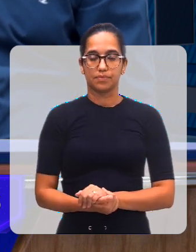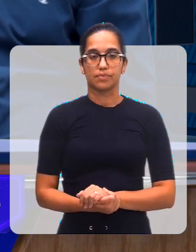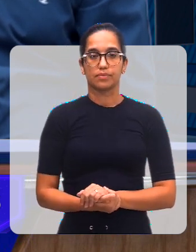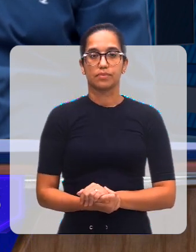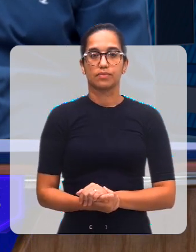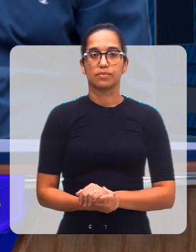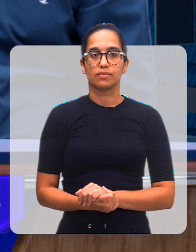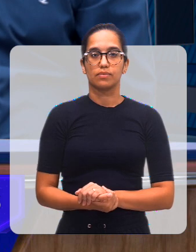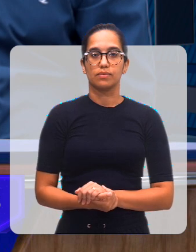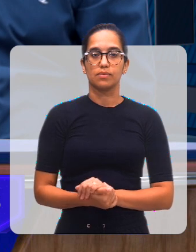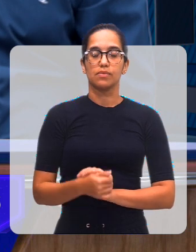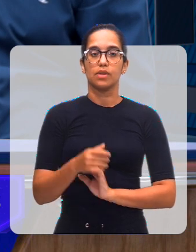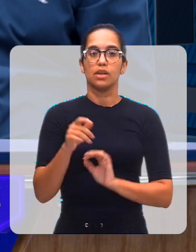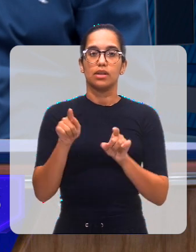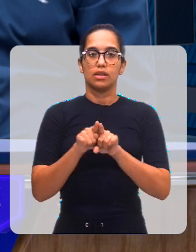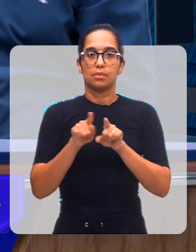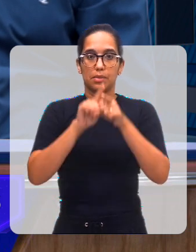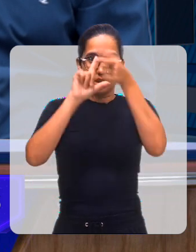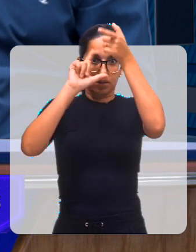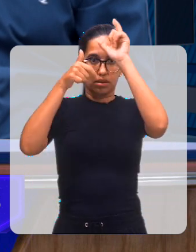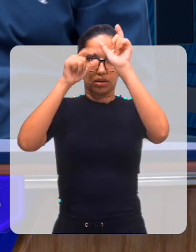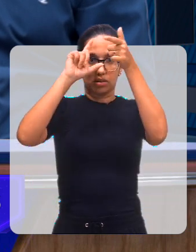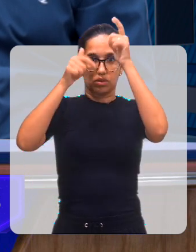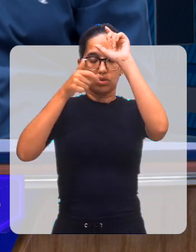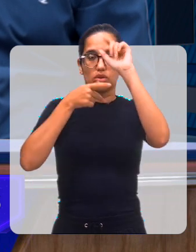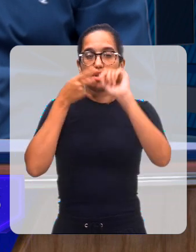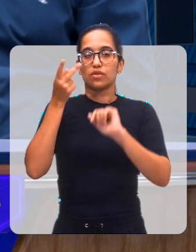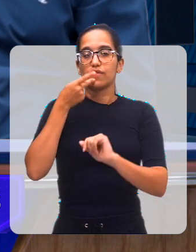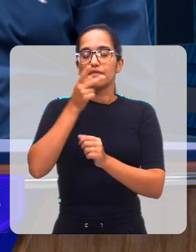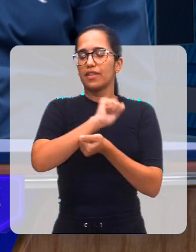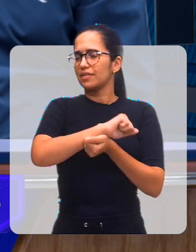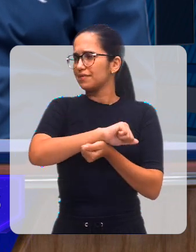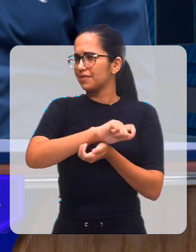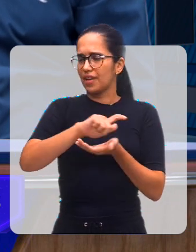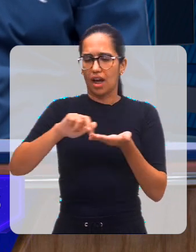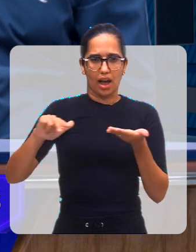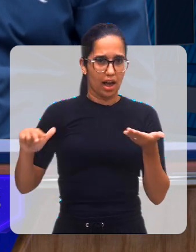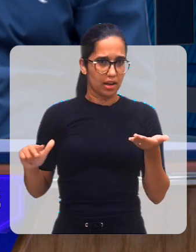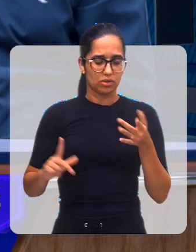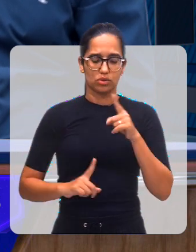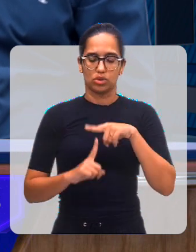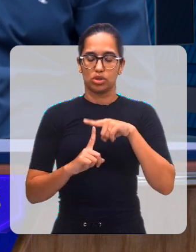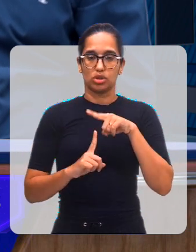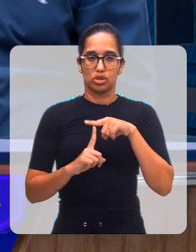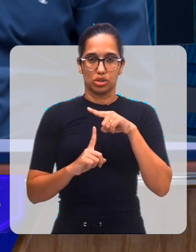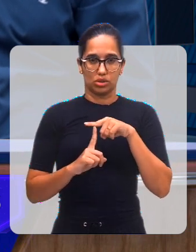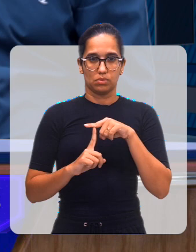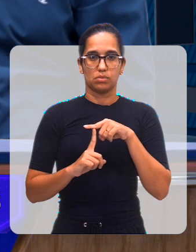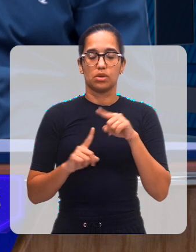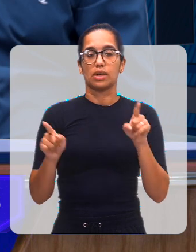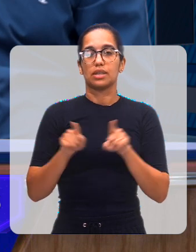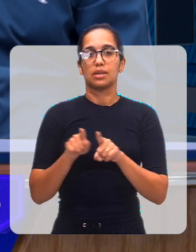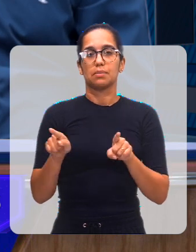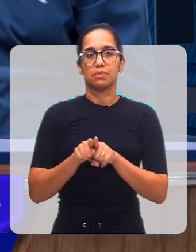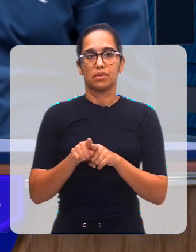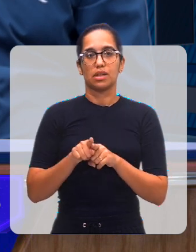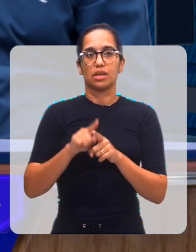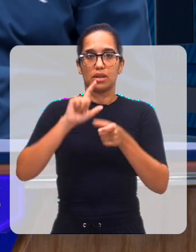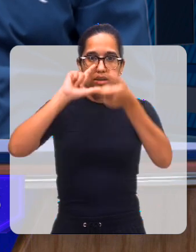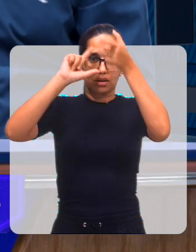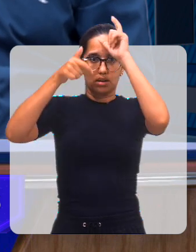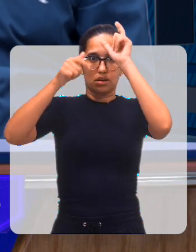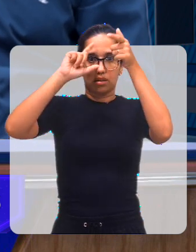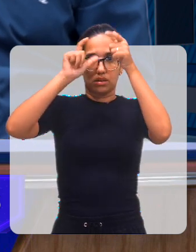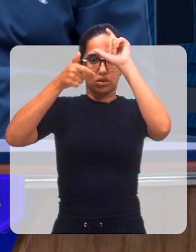déficit de atenção e hiperatividade, transtornos de fala das mais variadas especificidades,